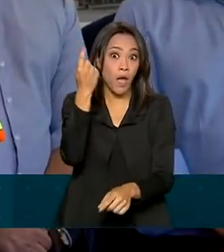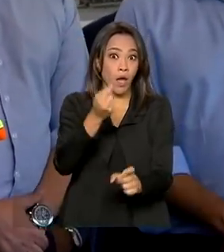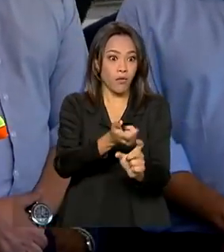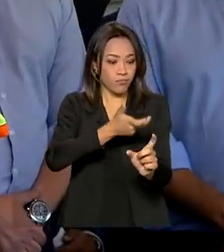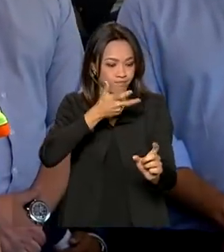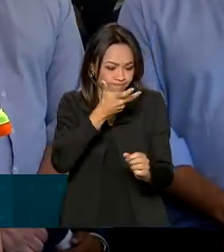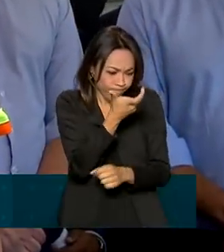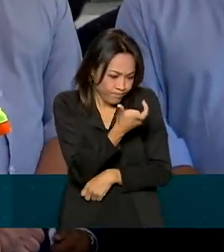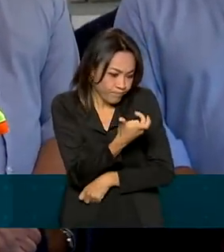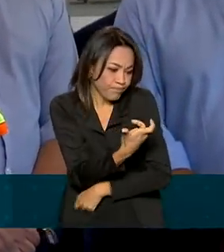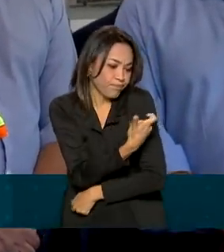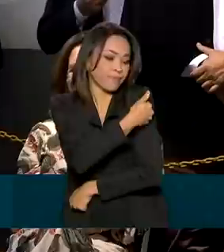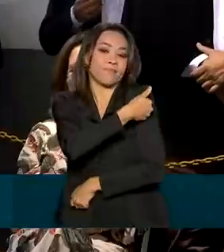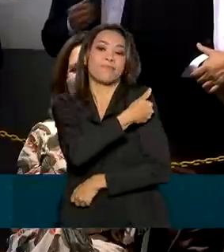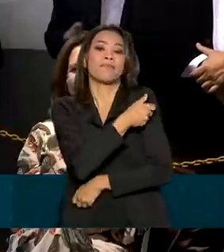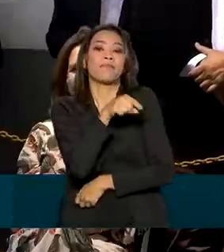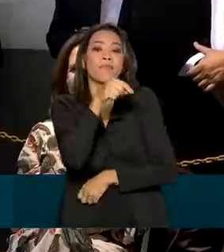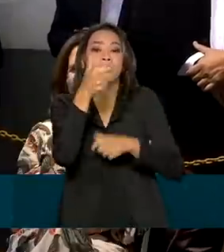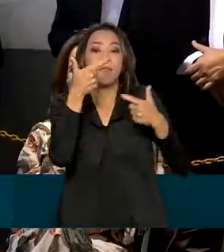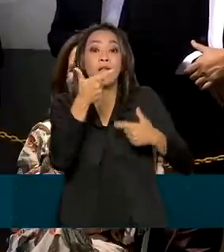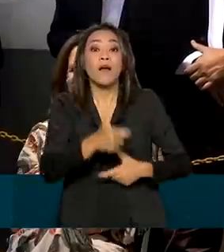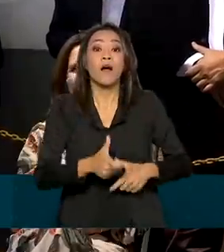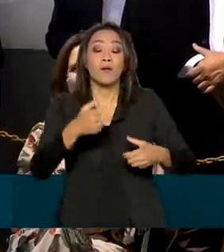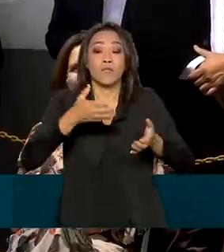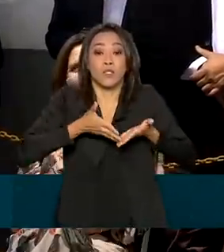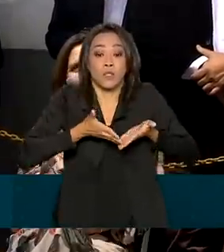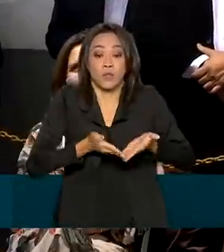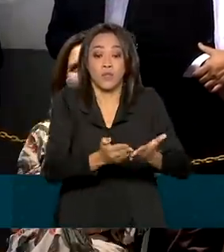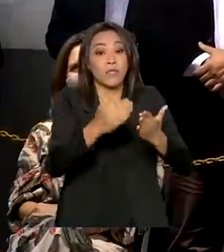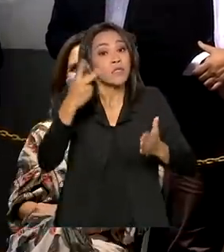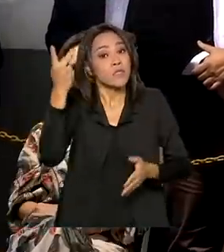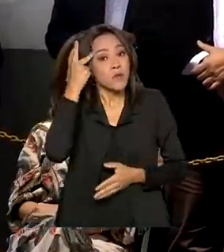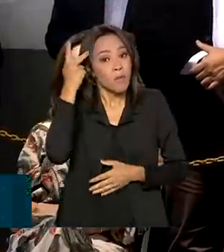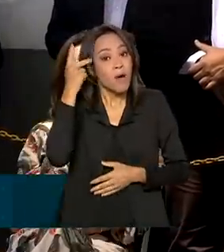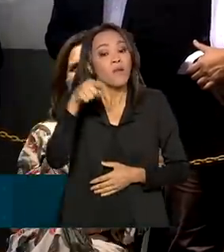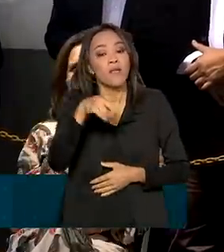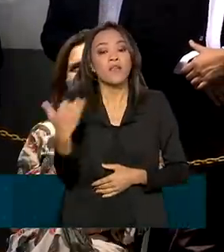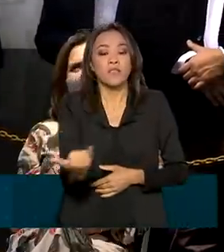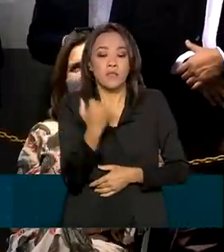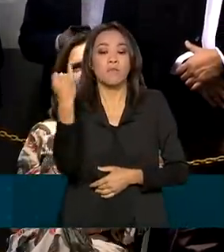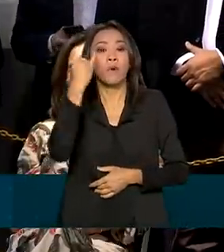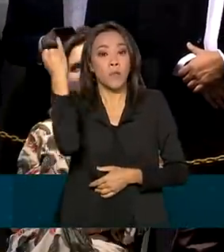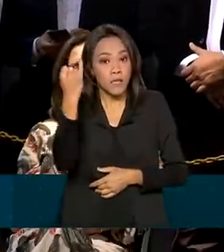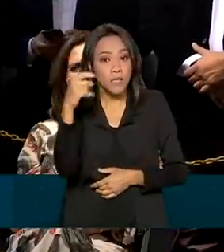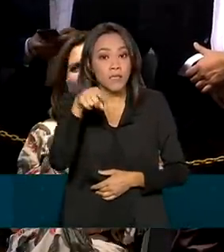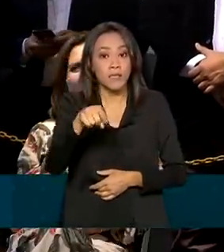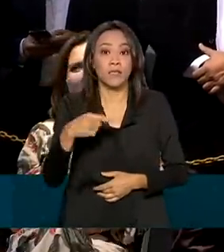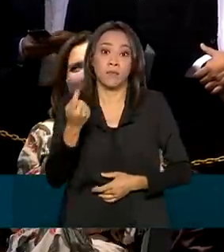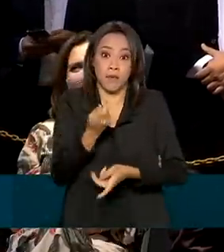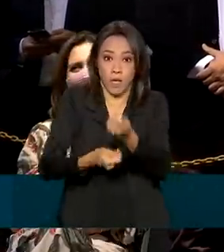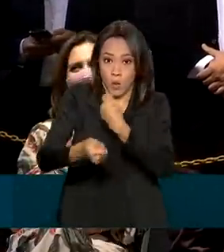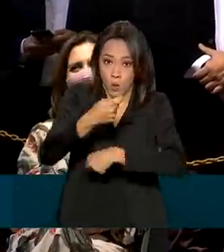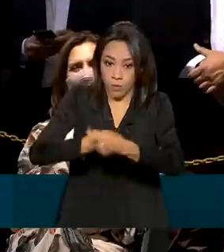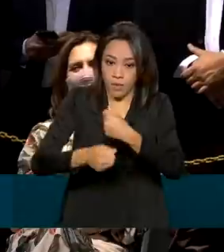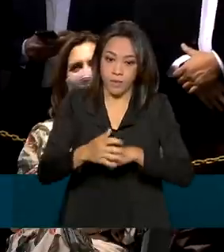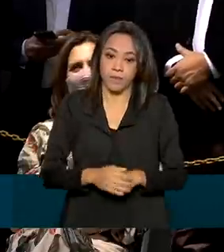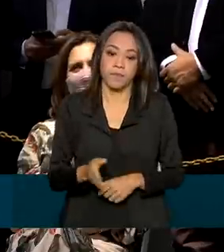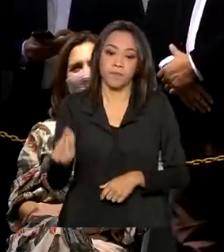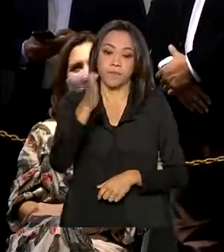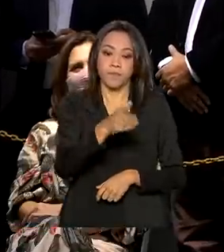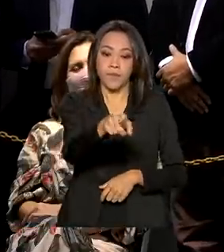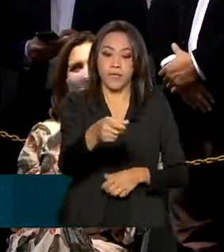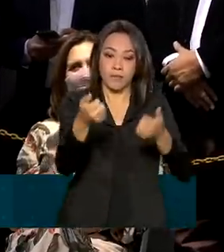nos trabalhadores do Porto de Santos e destacou a importância da vacinação para a recuperação econômica. A vacina